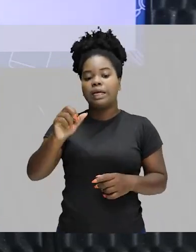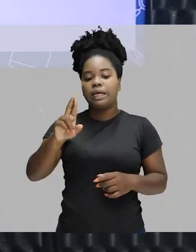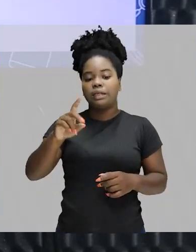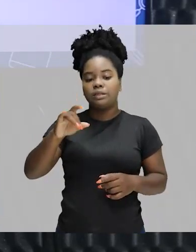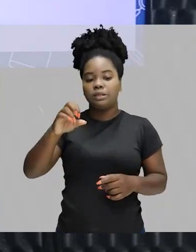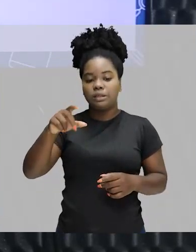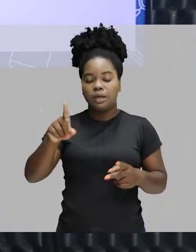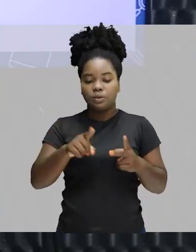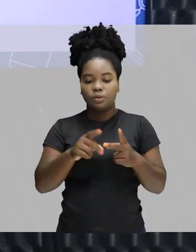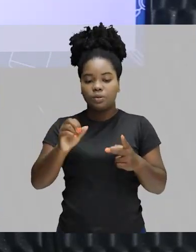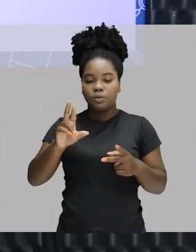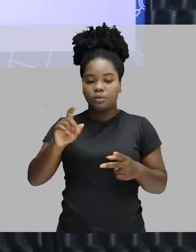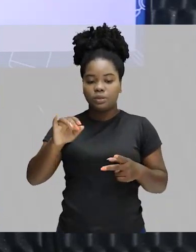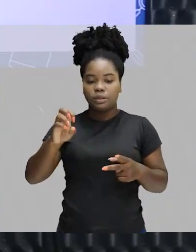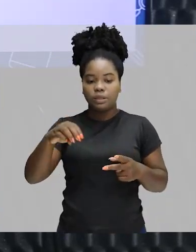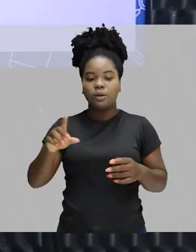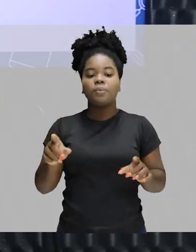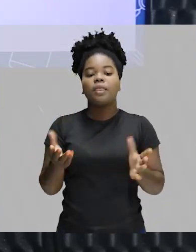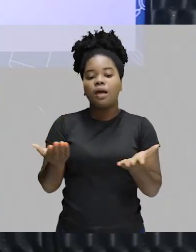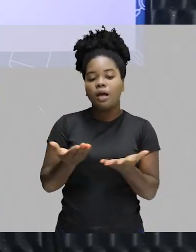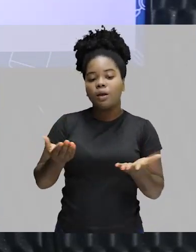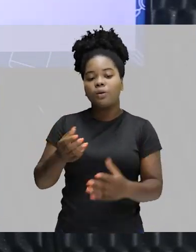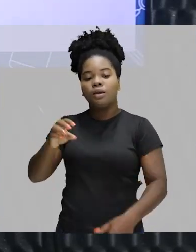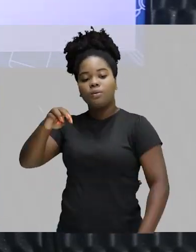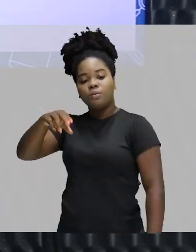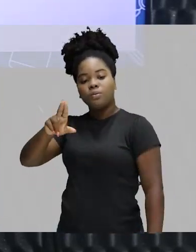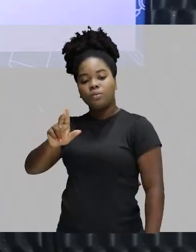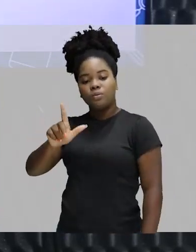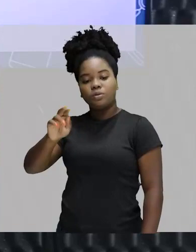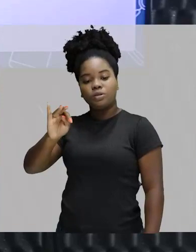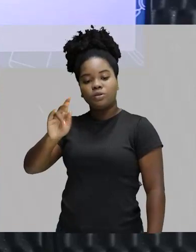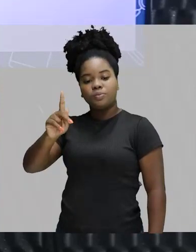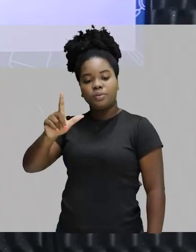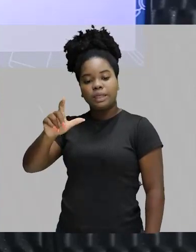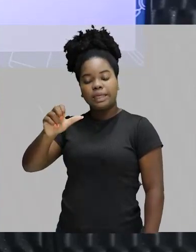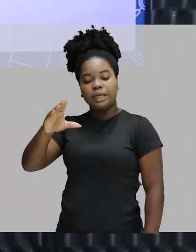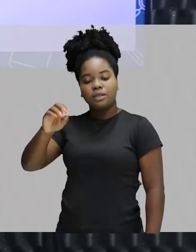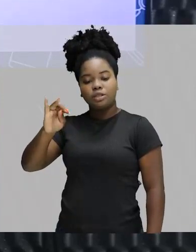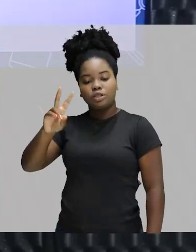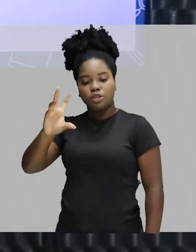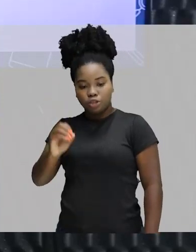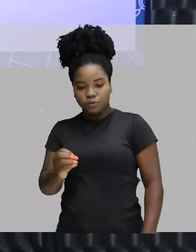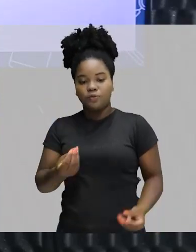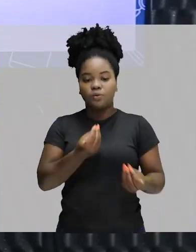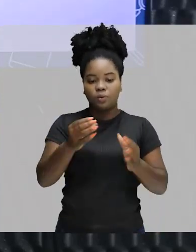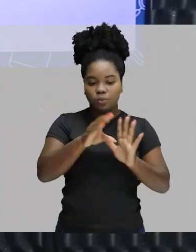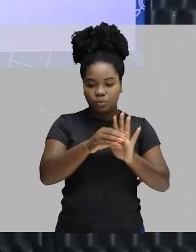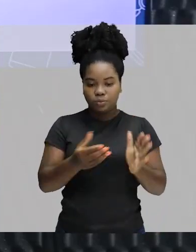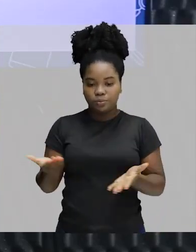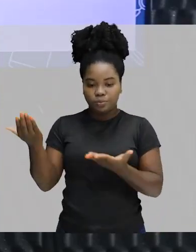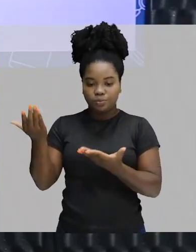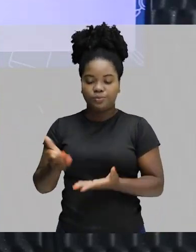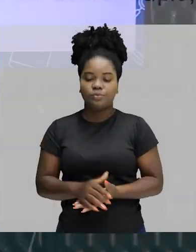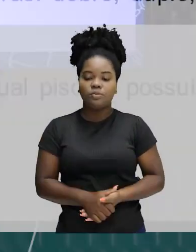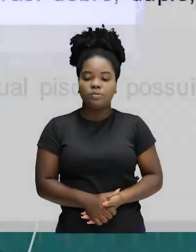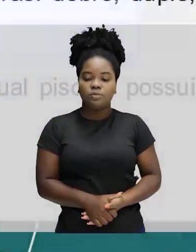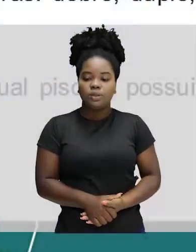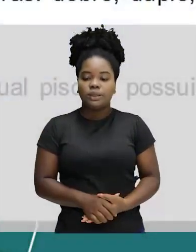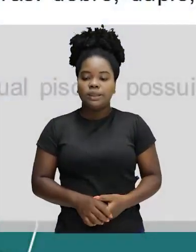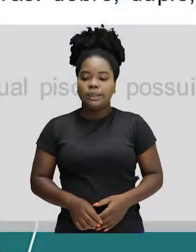ordinais. Os multiplicativos. Os numerais multiplicativos indicam o número de vezes,